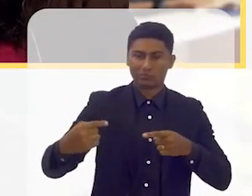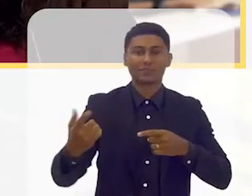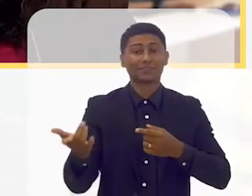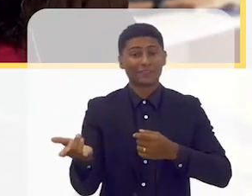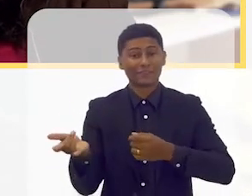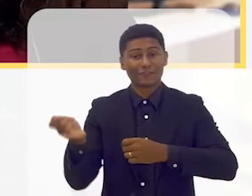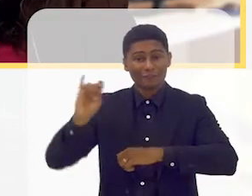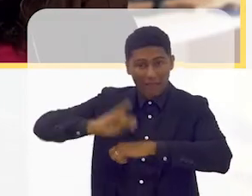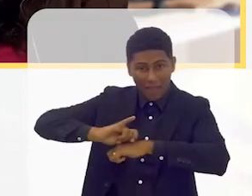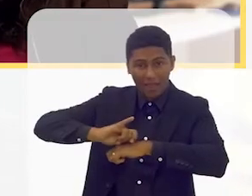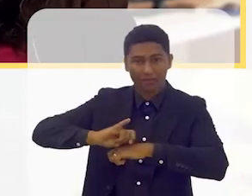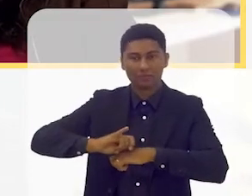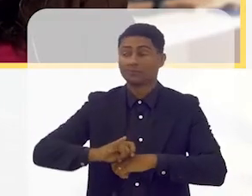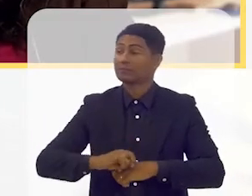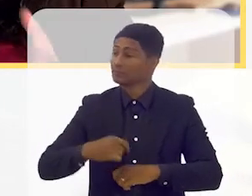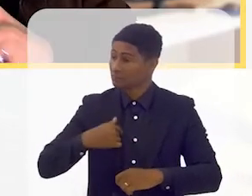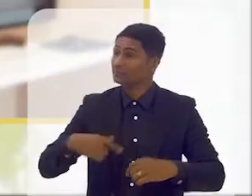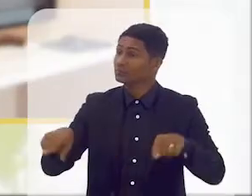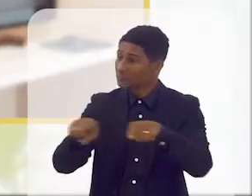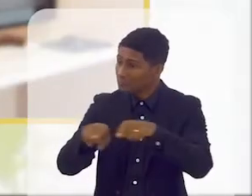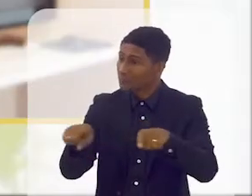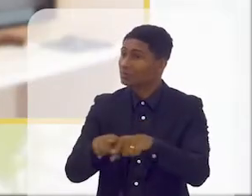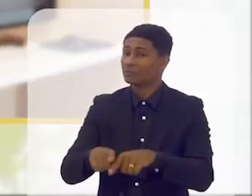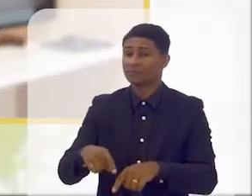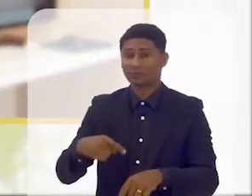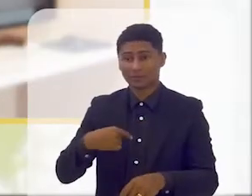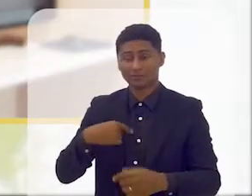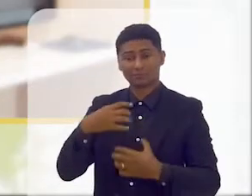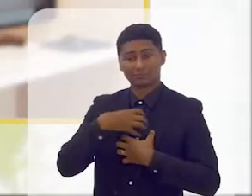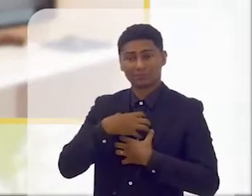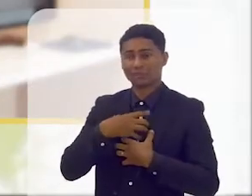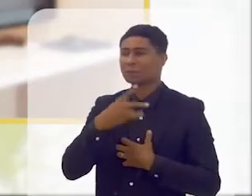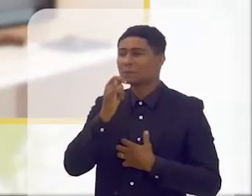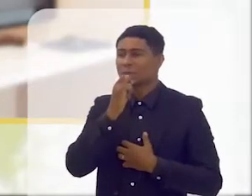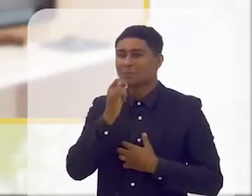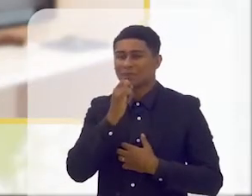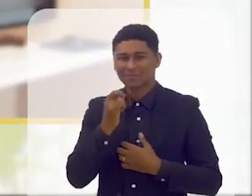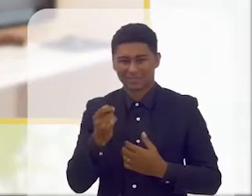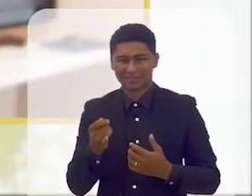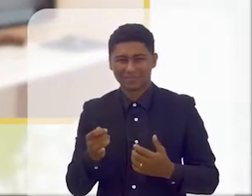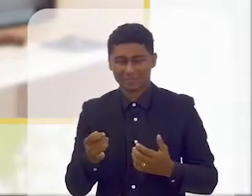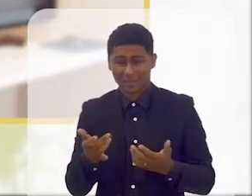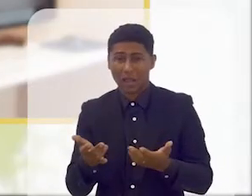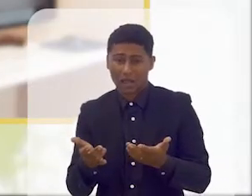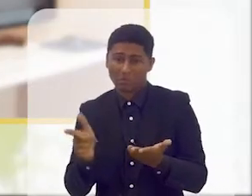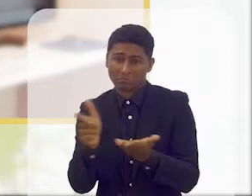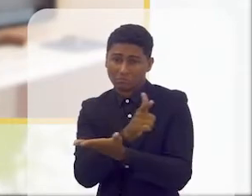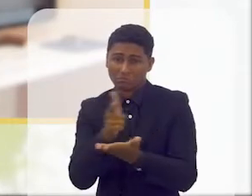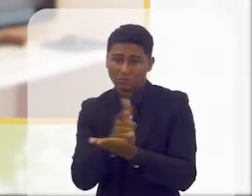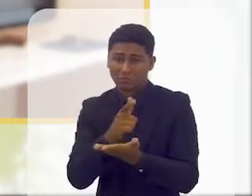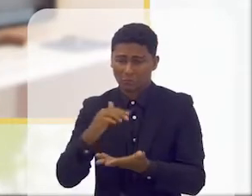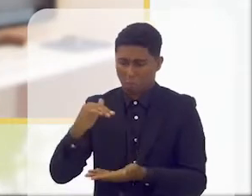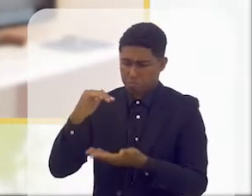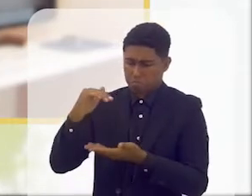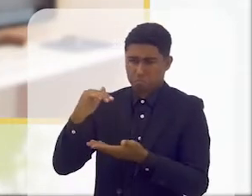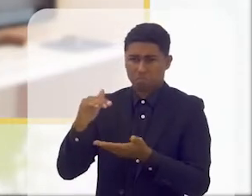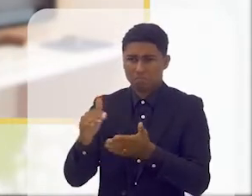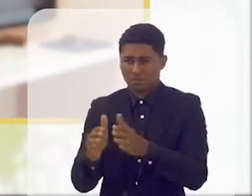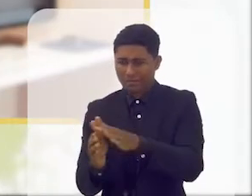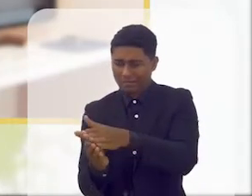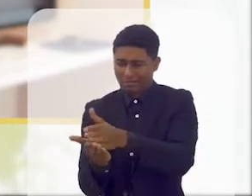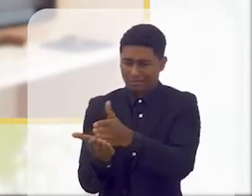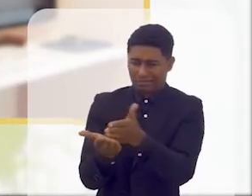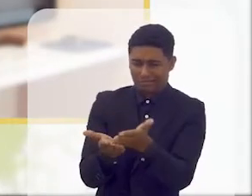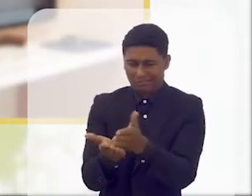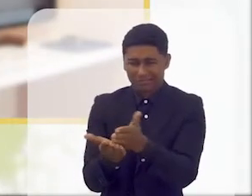Eu mesma sinto dificuldade e não gosto de ficar quando você está lá no meio de um livro que tem um certo número de páginas e você fica